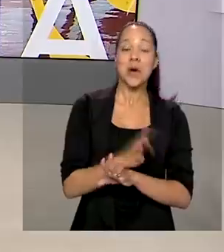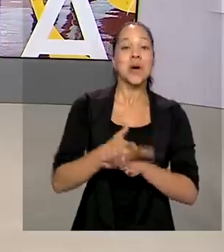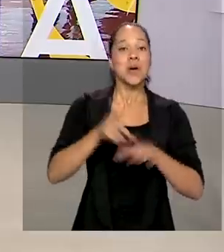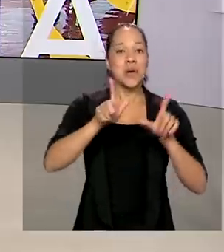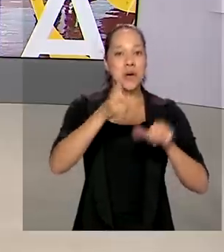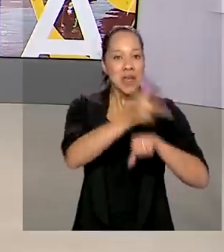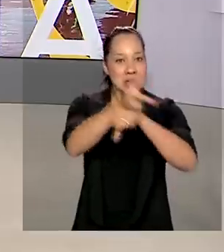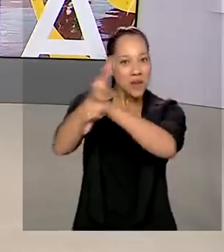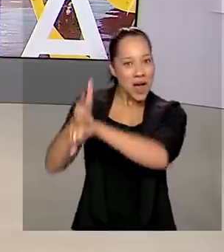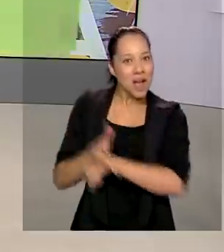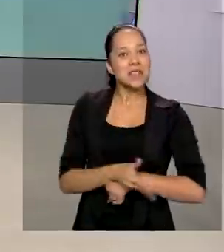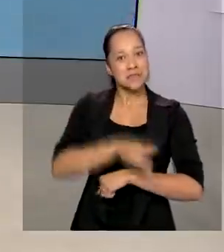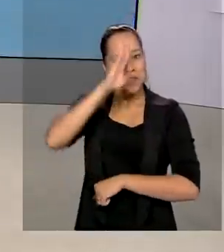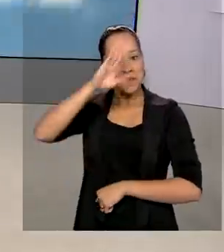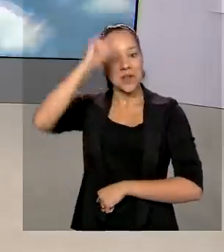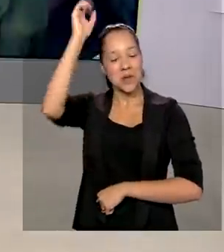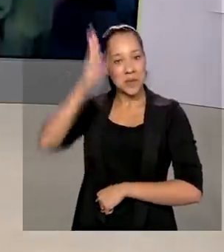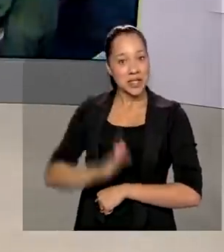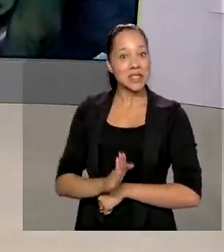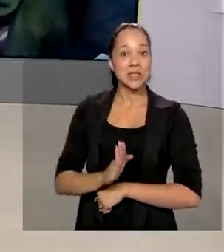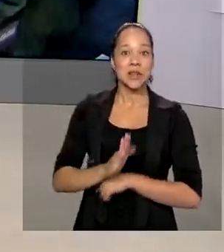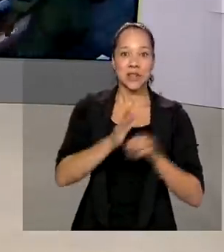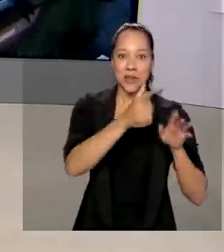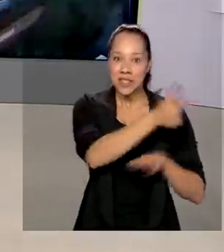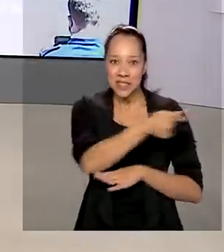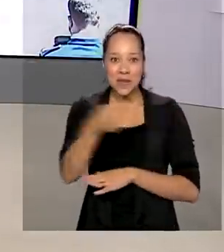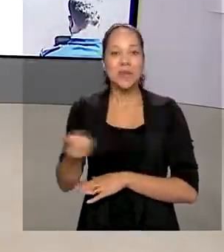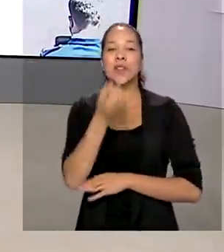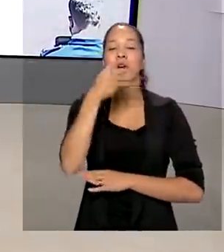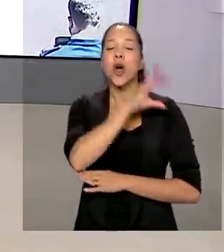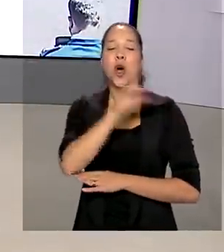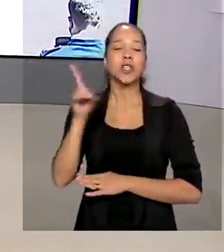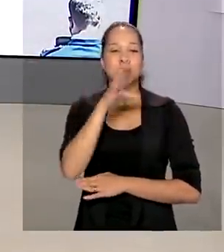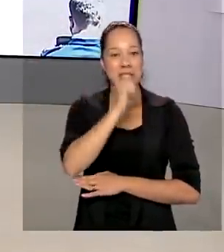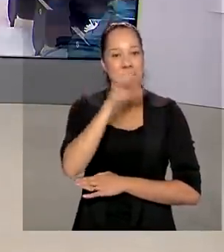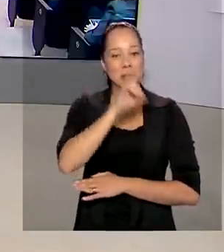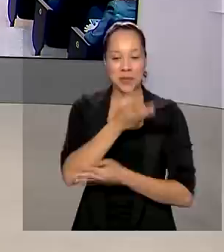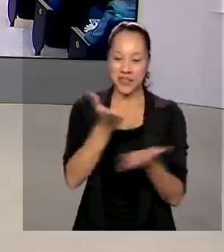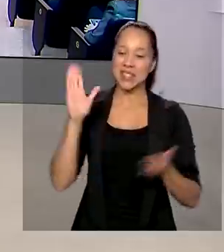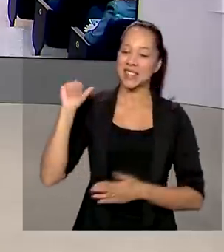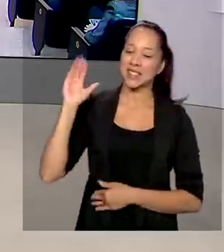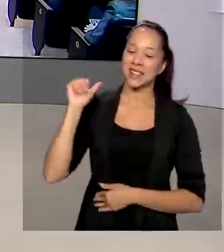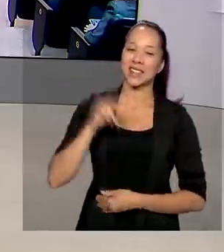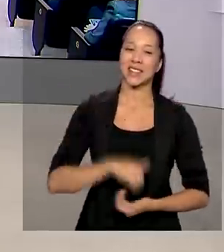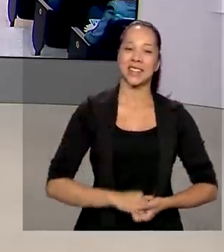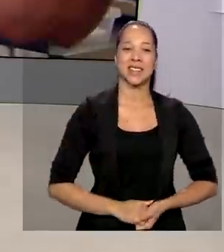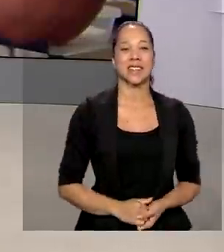imagens que foram destaque no Brasil em Dia durante essa semana. Um ótimo fim de semana para você. Tchau, tchau.